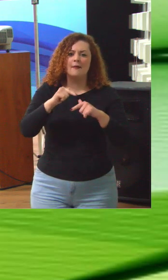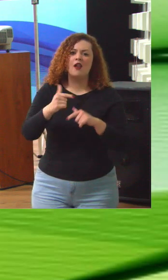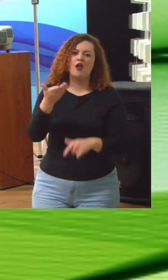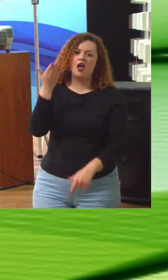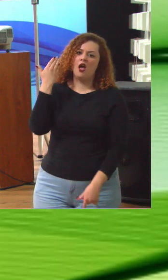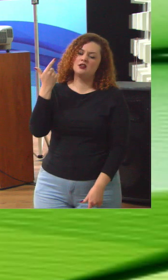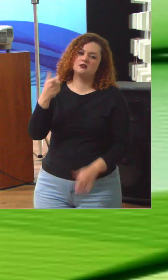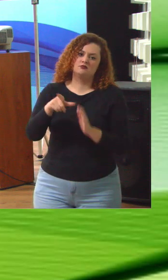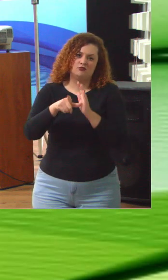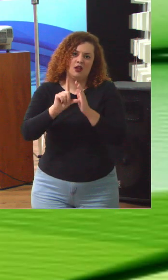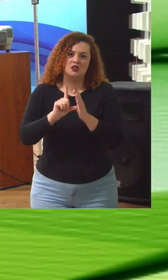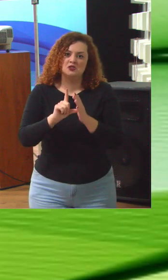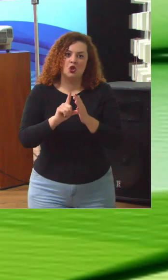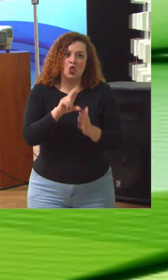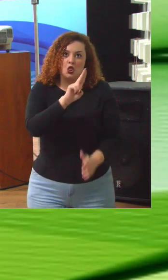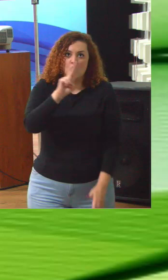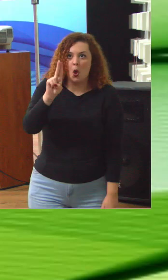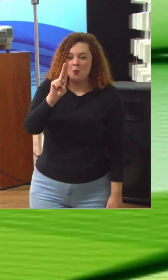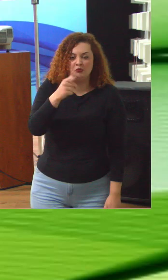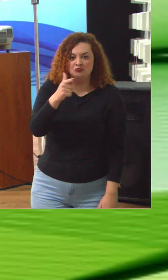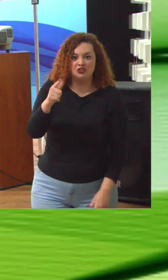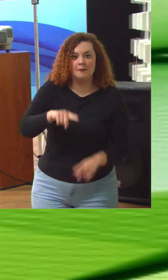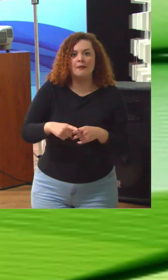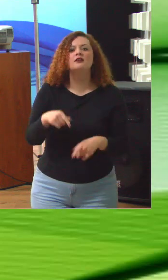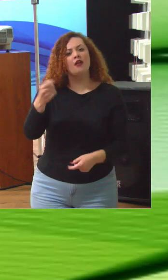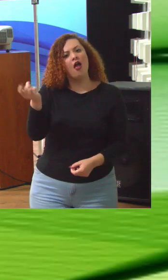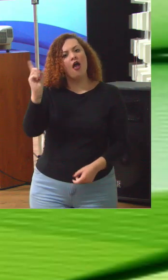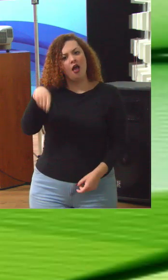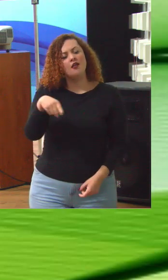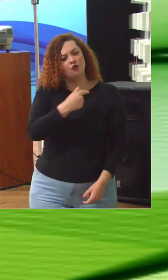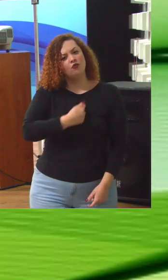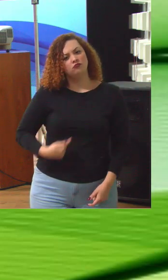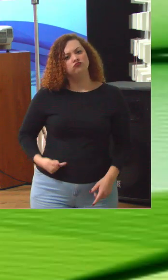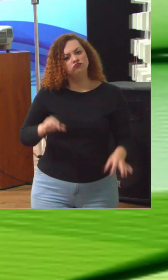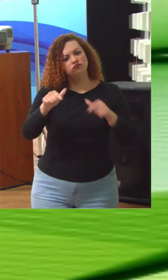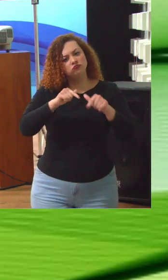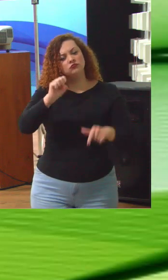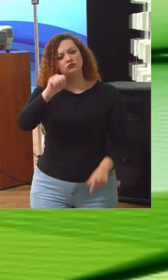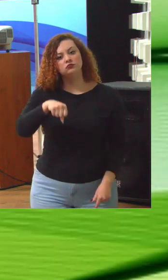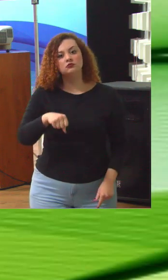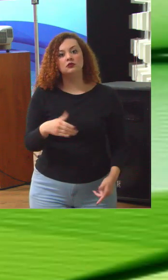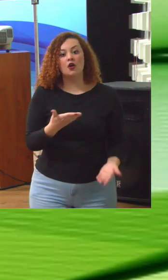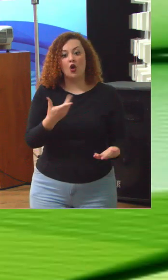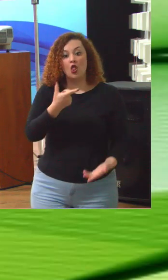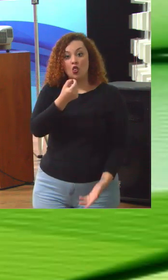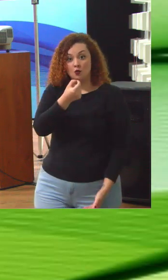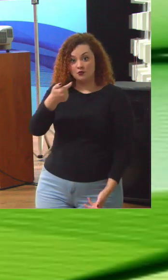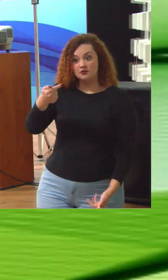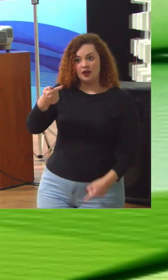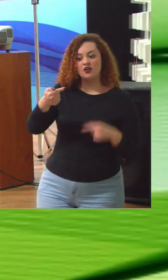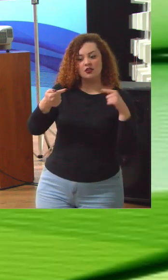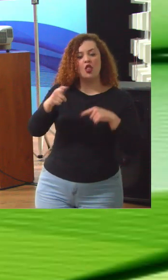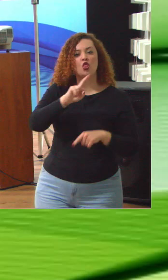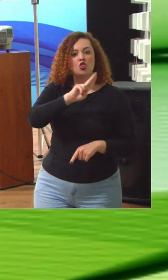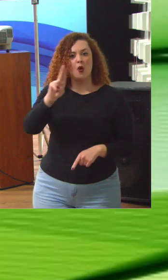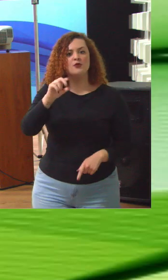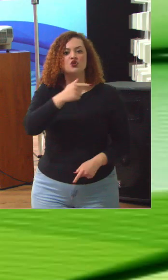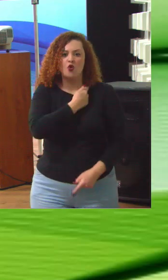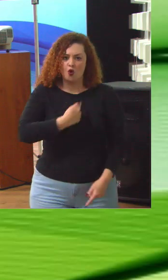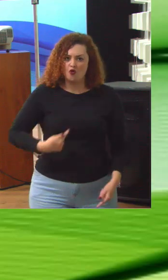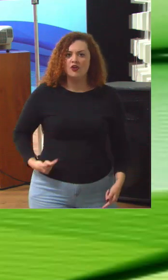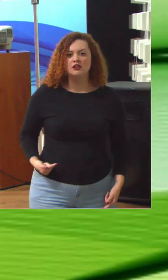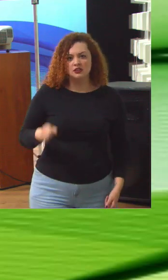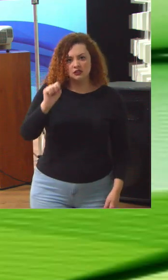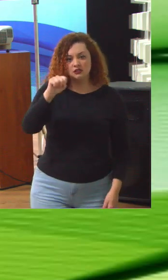tinha esse nome propriamente dito, mas são trabalhos de governança. Mas em 2007, oficialmente já com o nome de governança, nós começamos a trabalhar